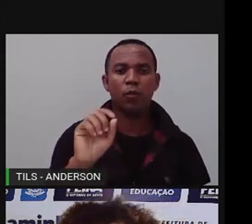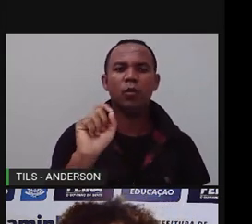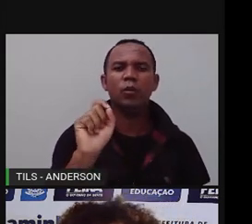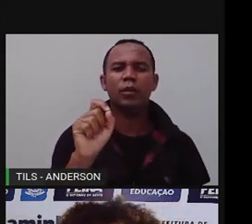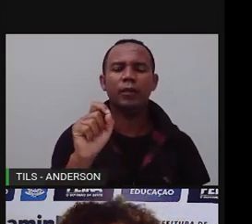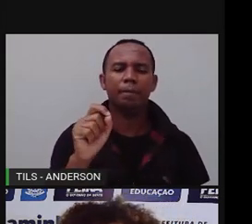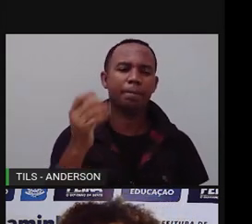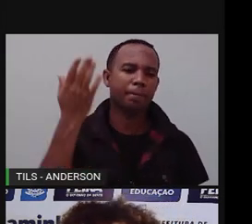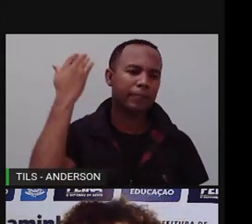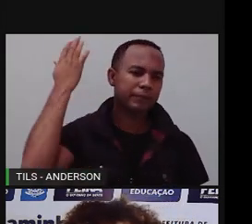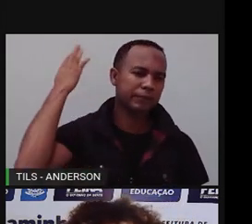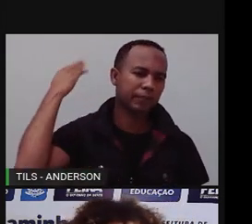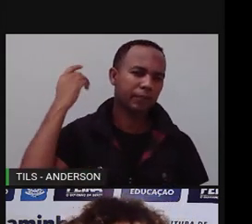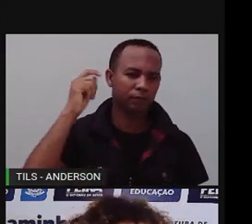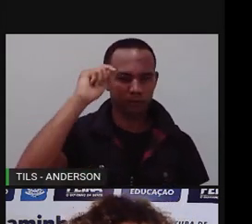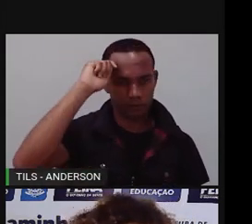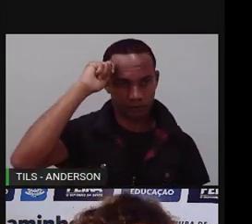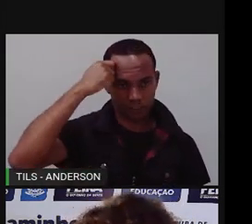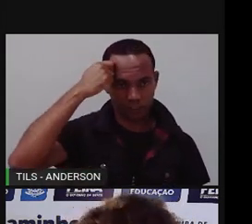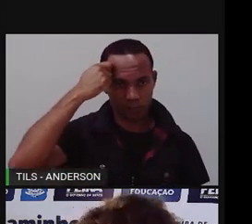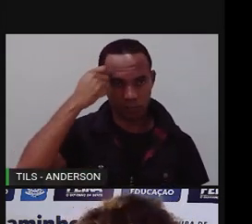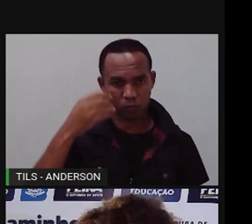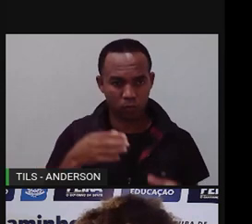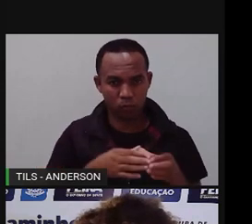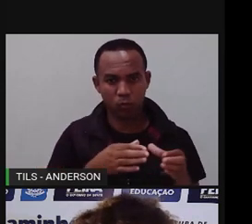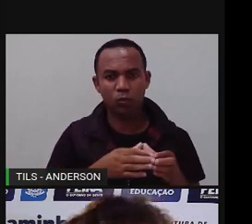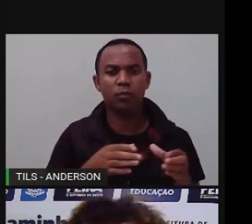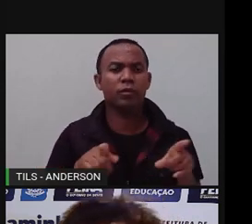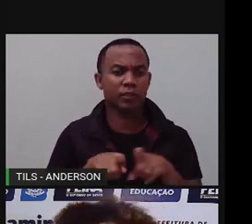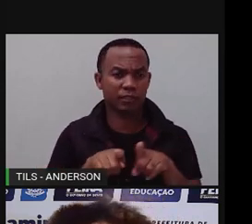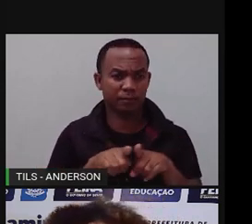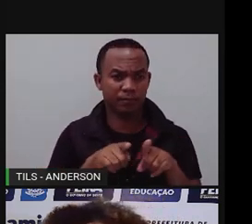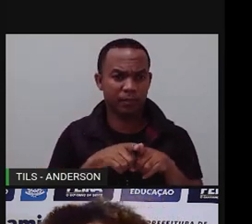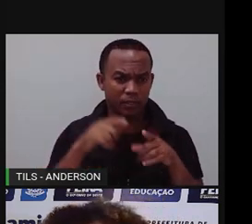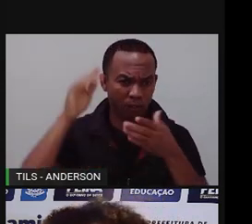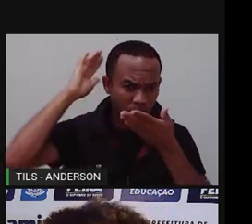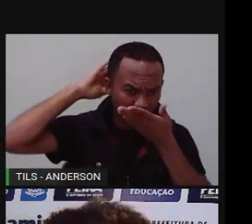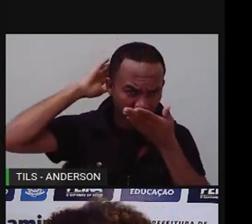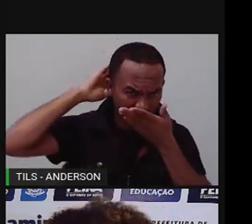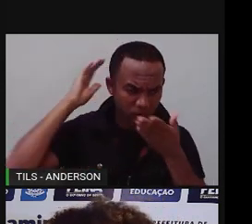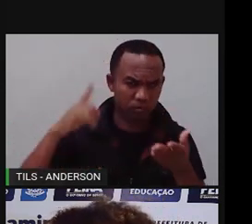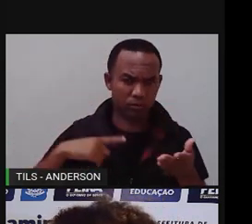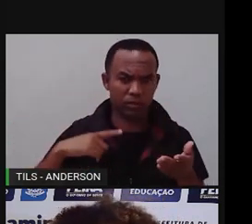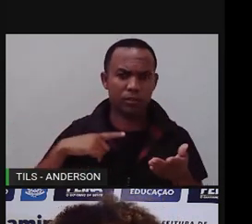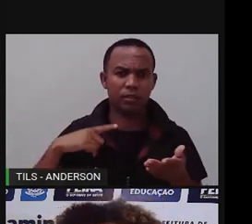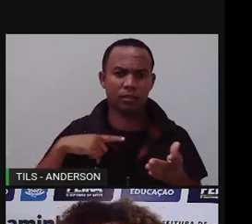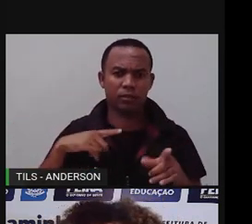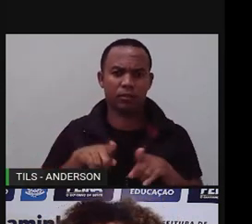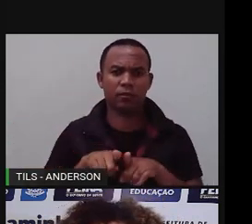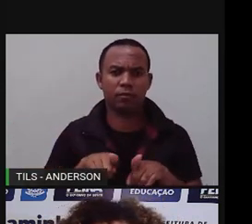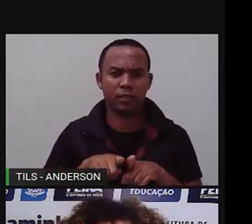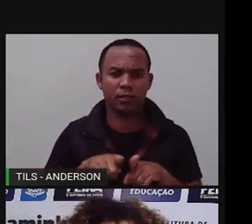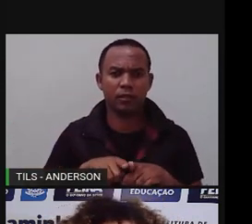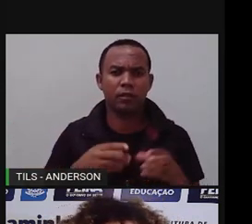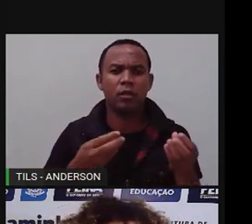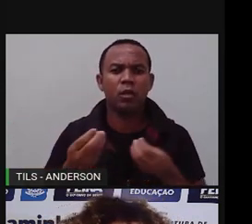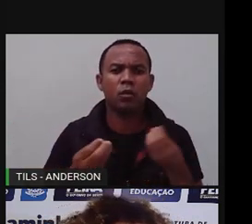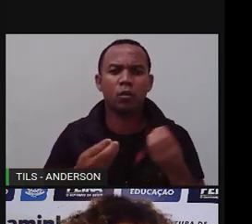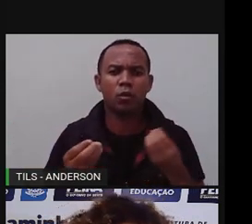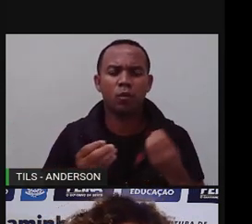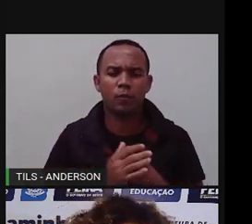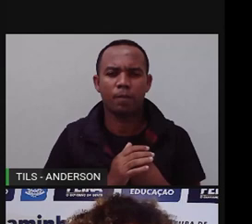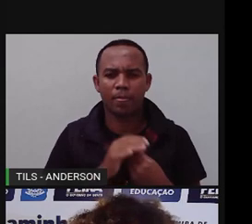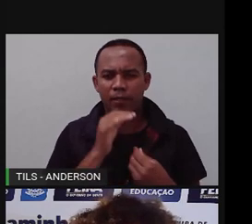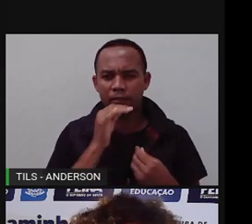os negros escravos, na verdade, e tinham índios também escravos, tá, gente? Os negros escravos, o eles faziam? Eles